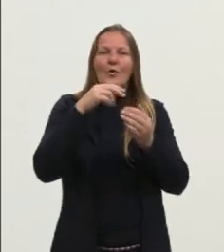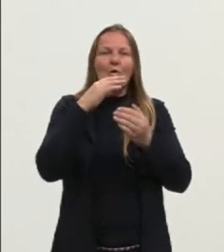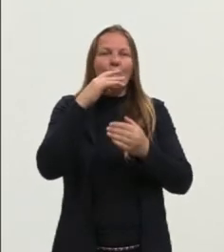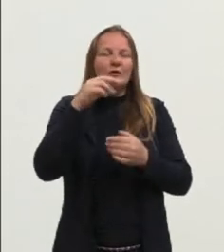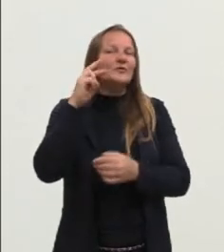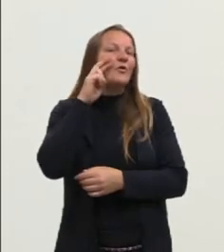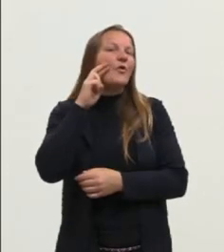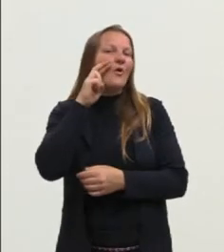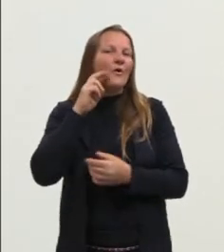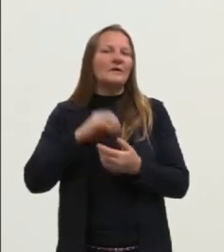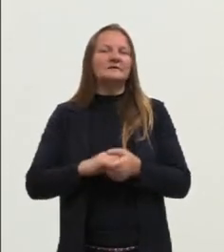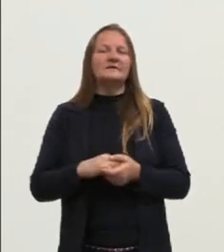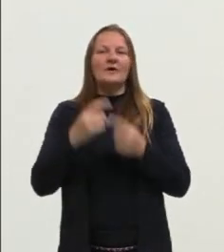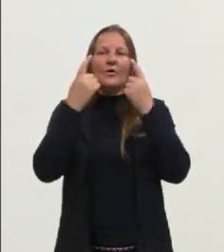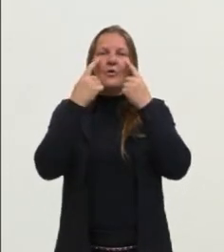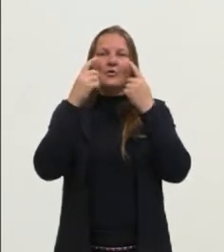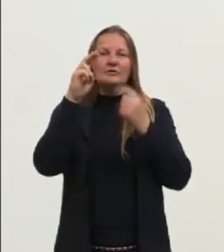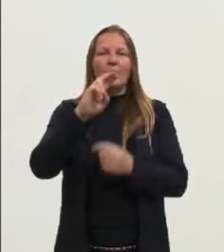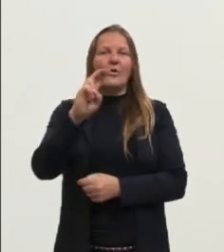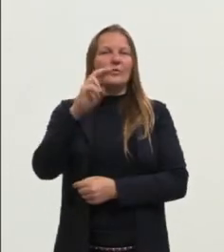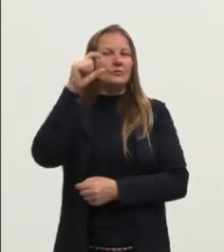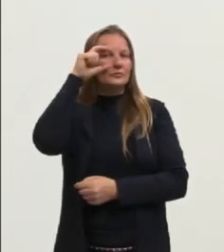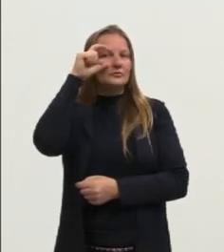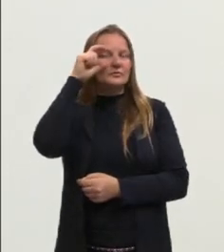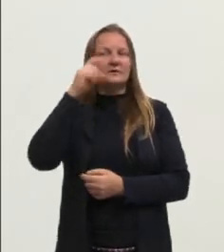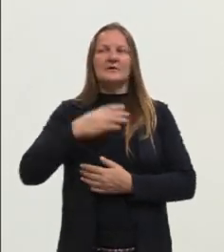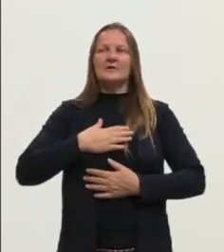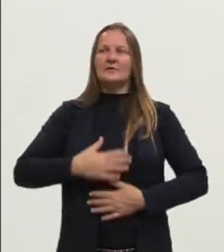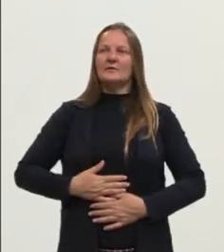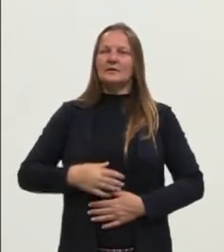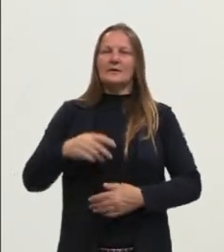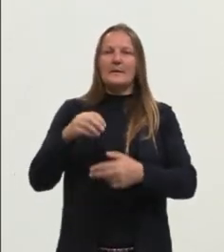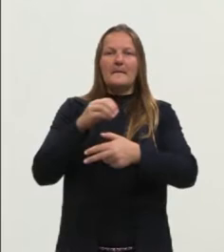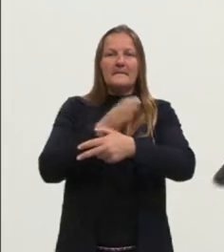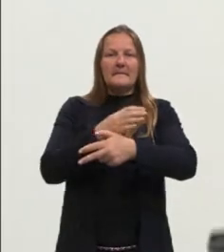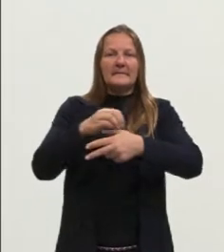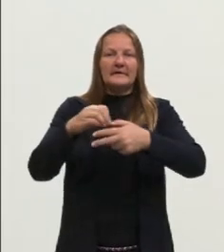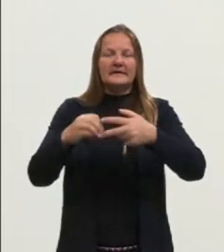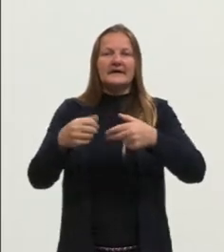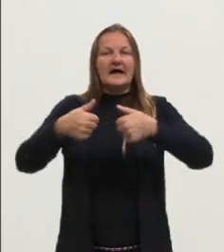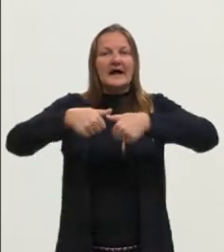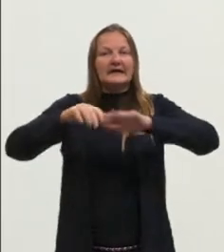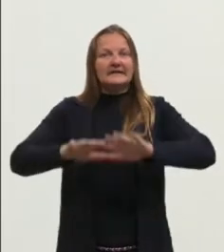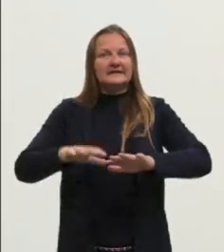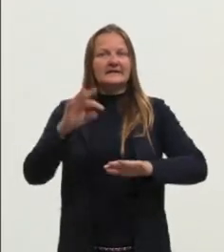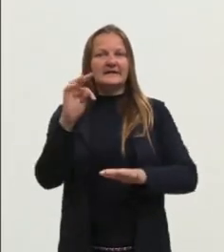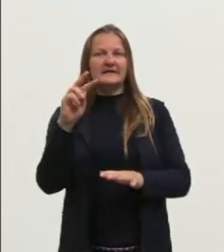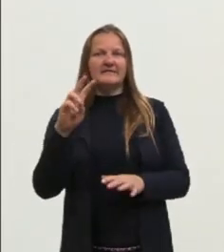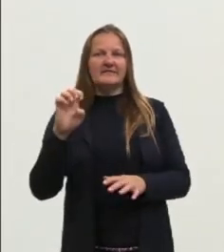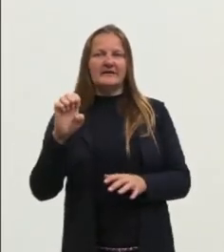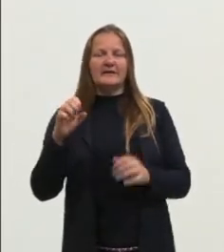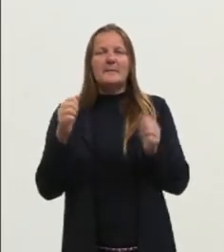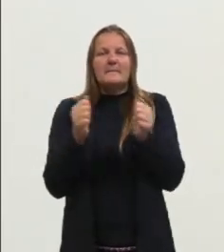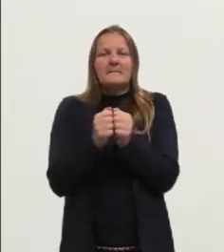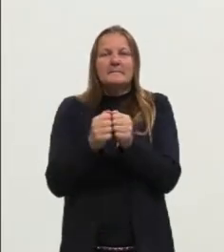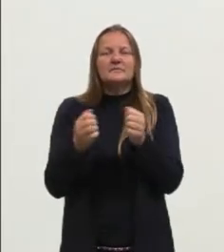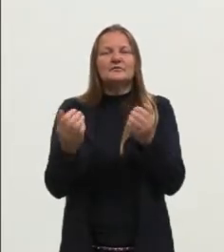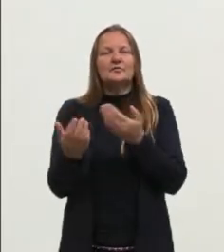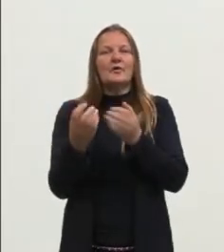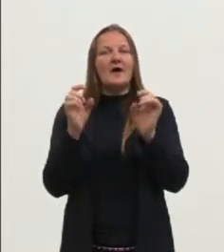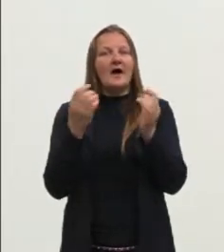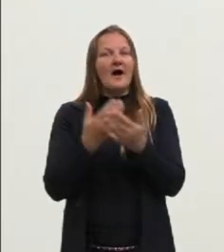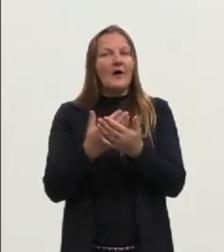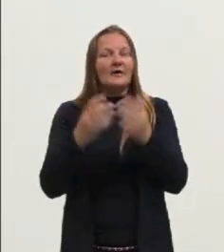rosa, uso óculos. Estou aqui com a camiseta do projeto, nos estúdios da TVE, participando, então, dessa aula